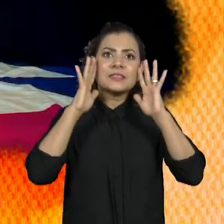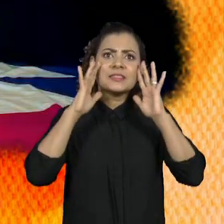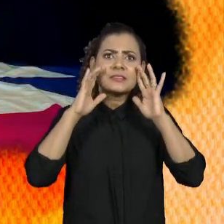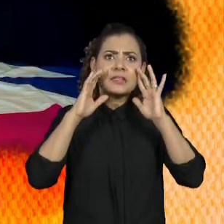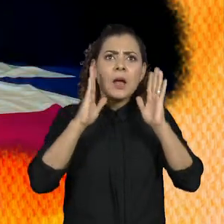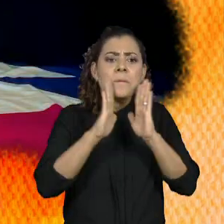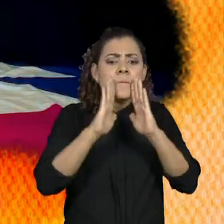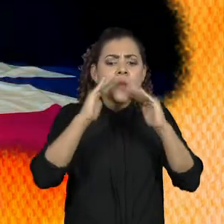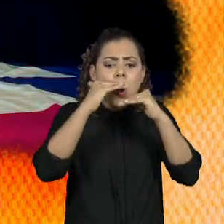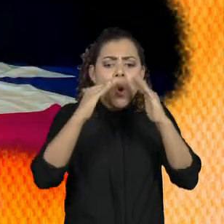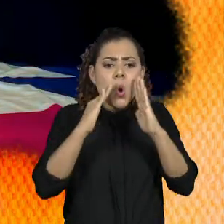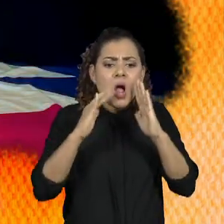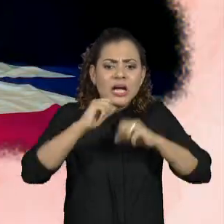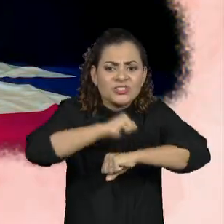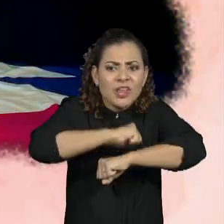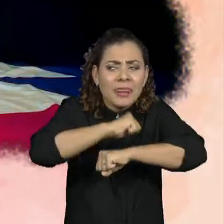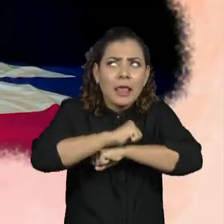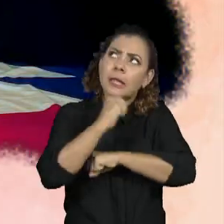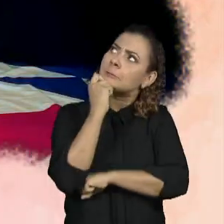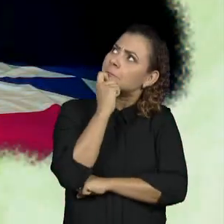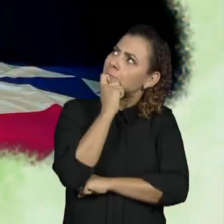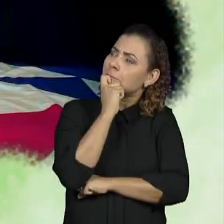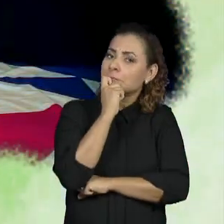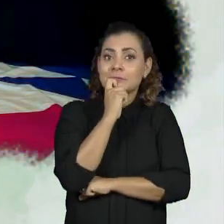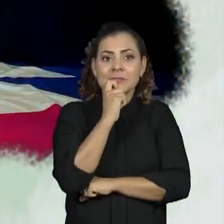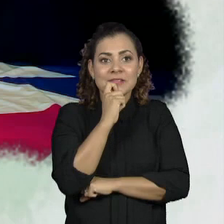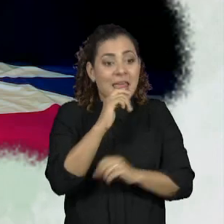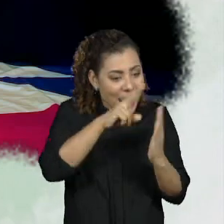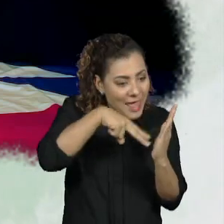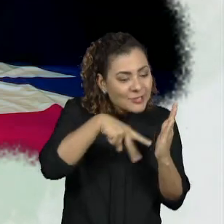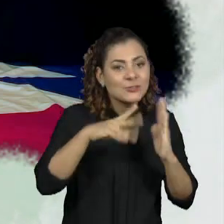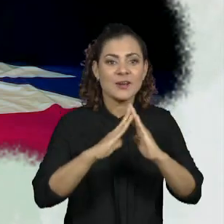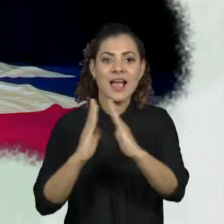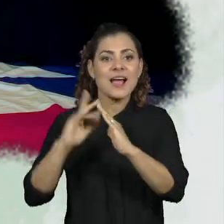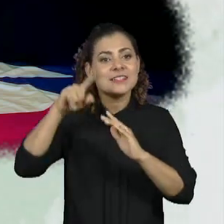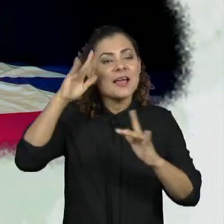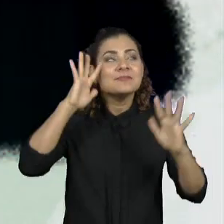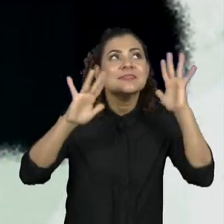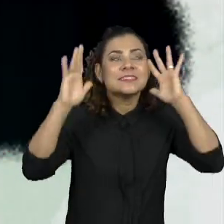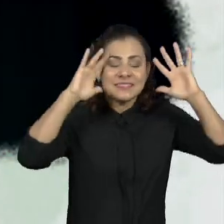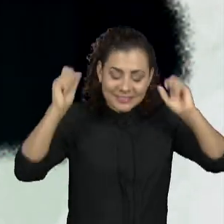A leitura em casa é magia e fantasia.